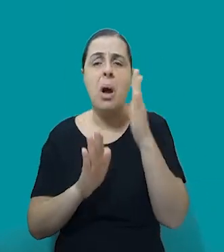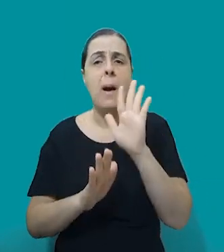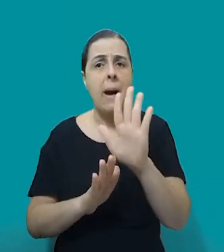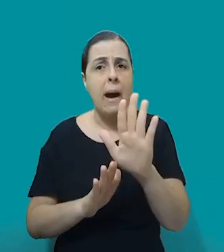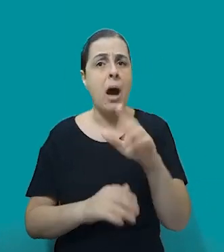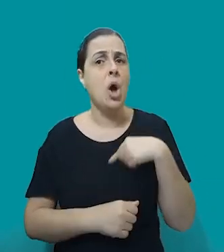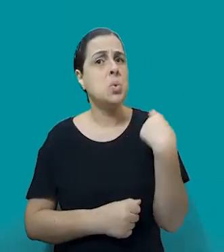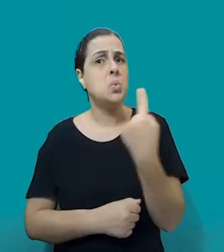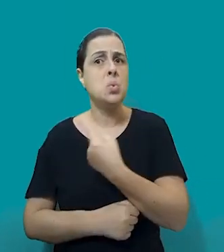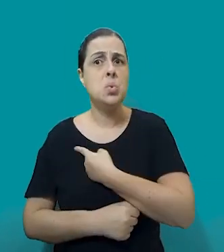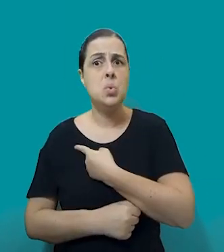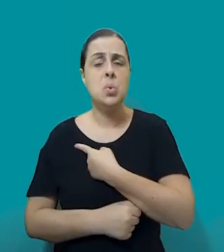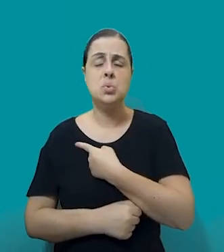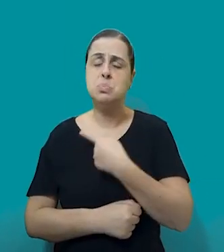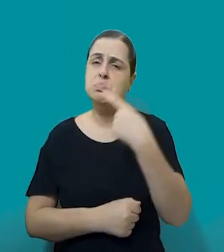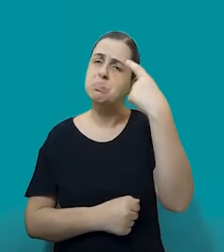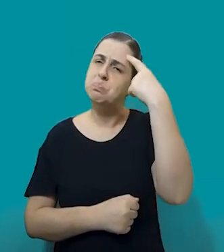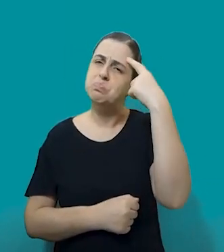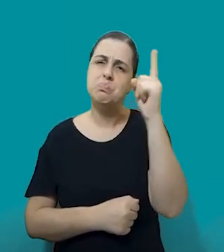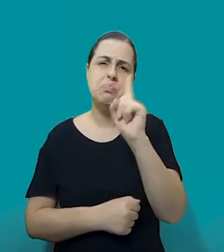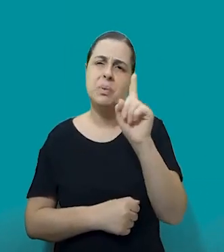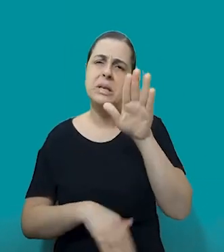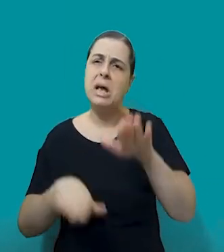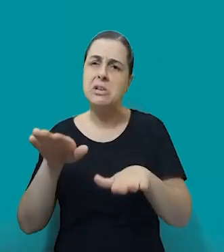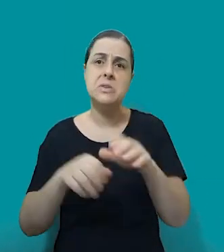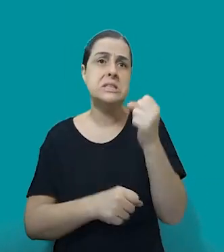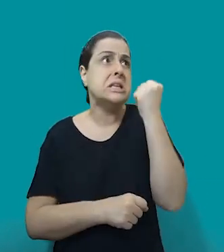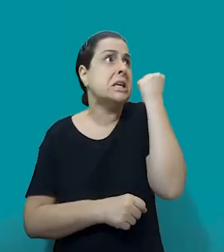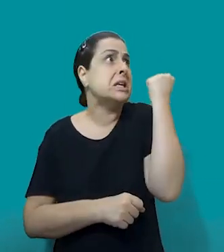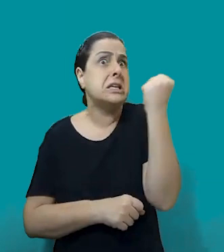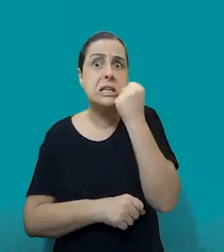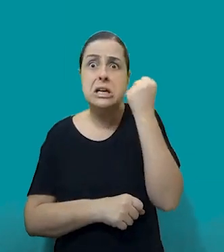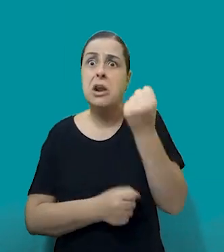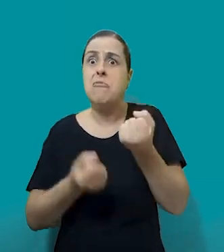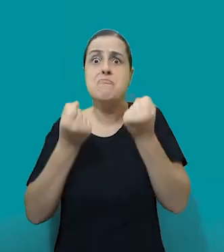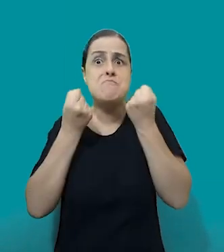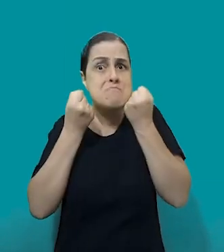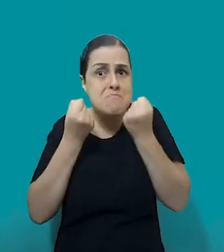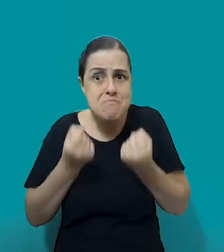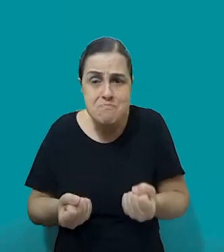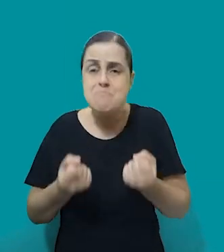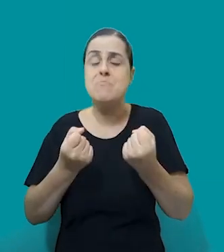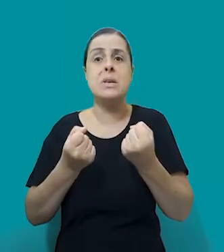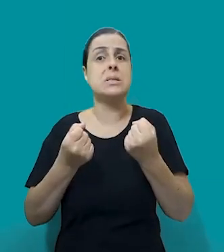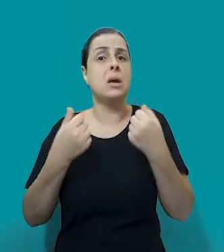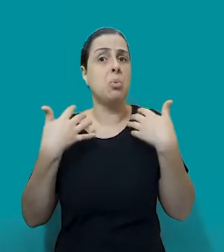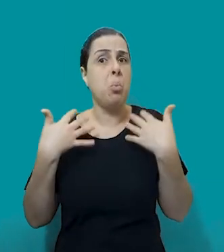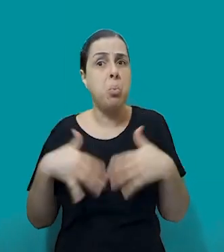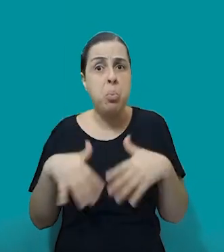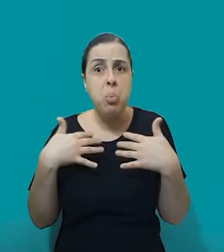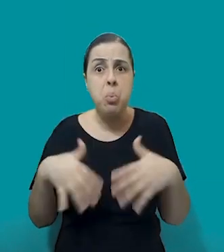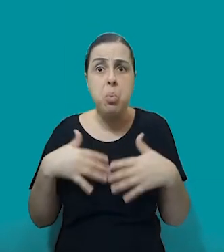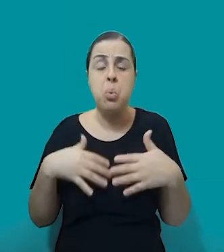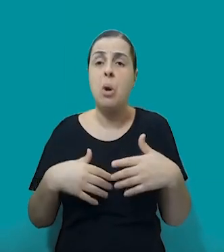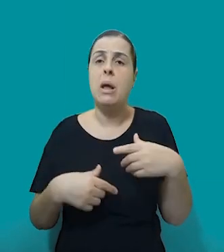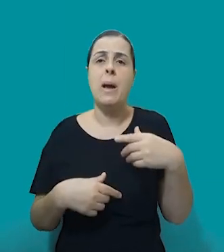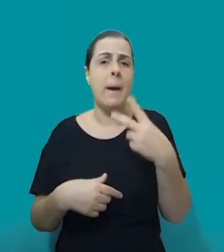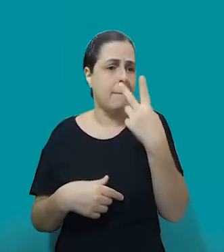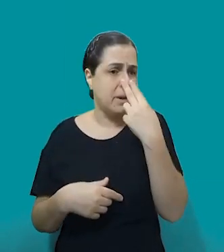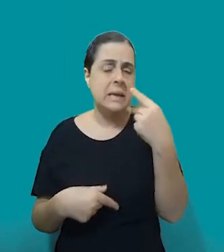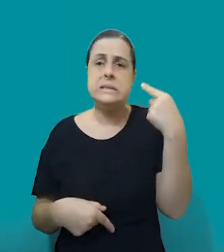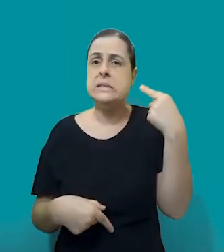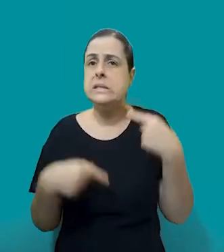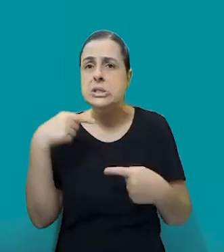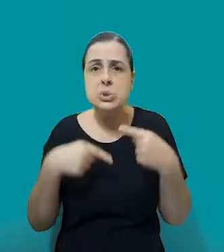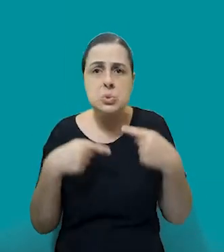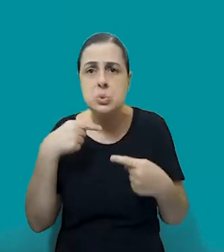vir a se tornar casos gravíssimos, né? E, enfim, toda essa discussão, ela fica muito